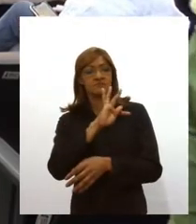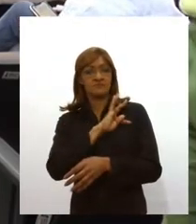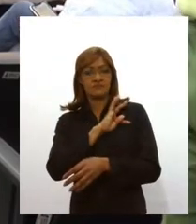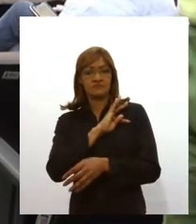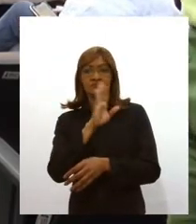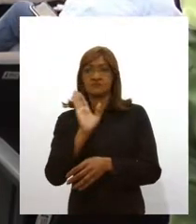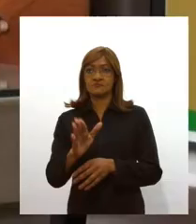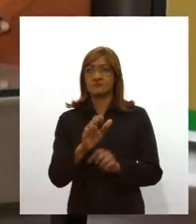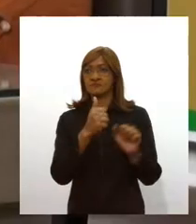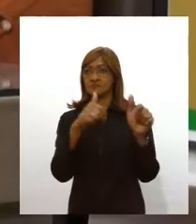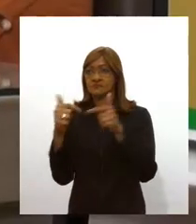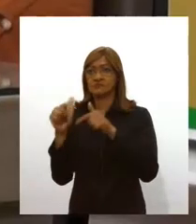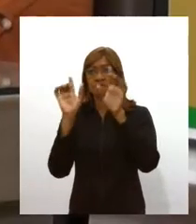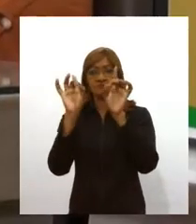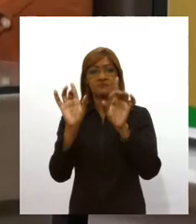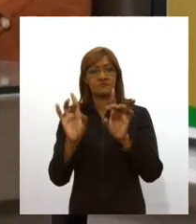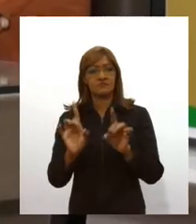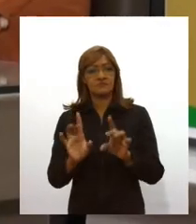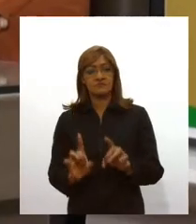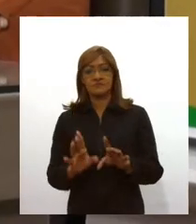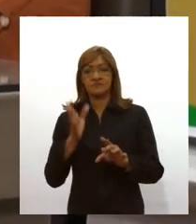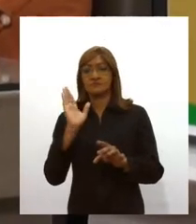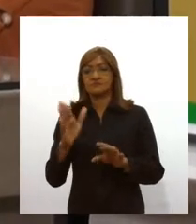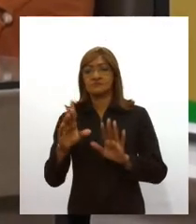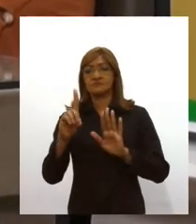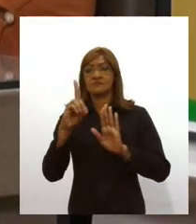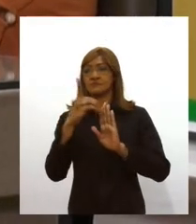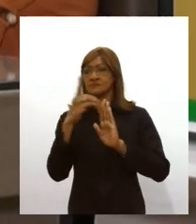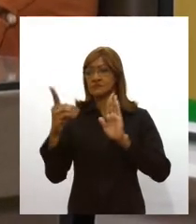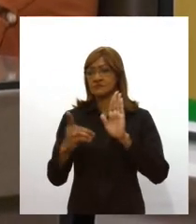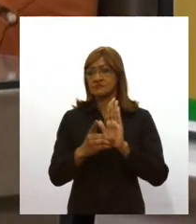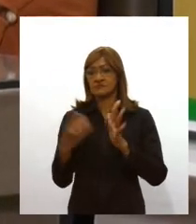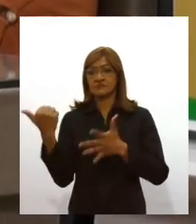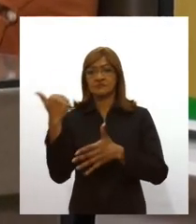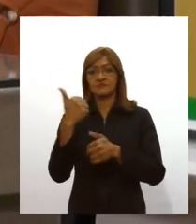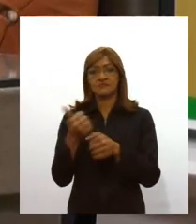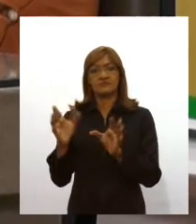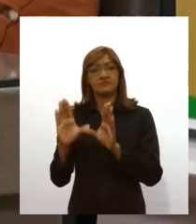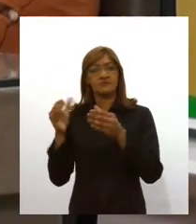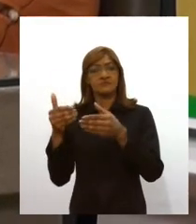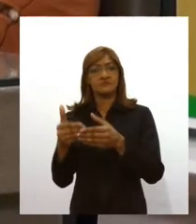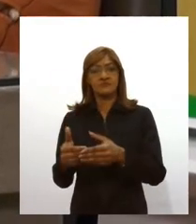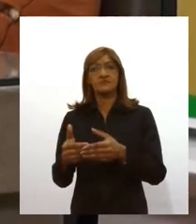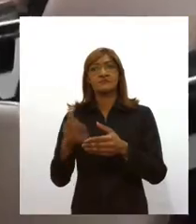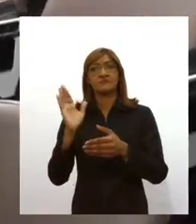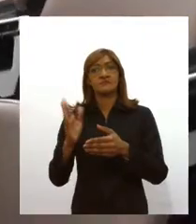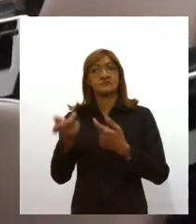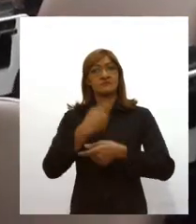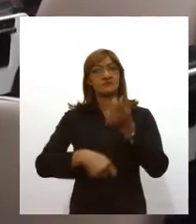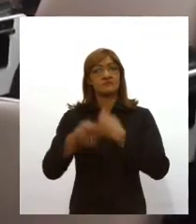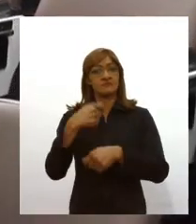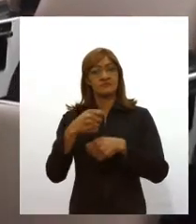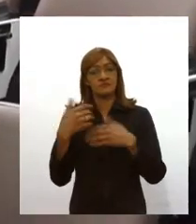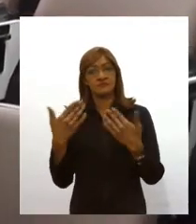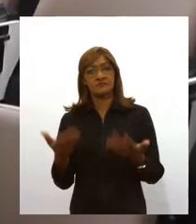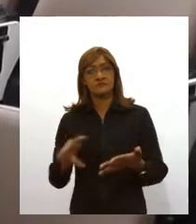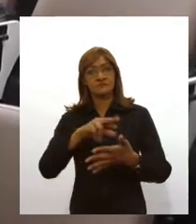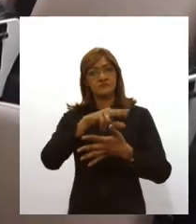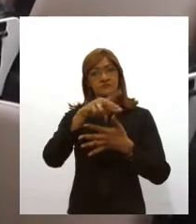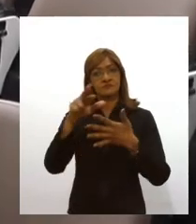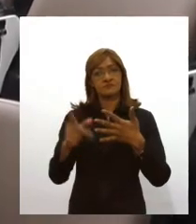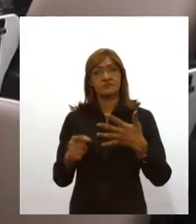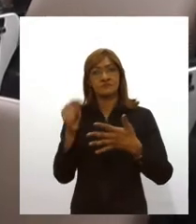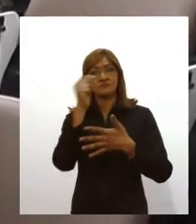Atividades Especiais instituído por decreto em substituição ao Comitê Gestor da Retomada Econômica. Vários fatores foram